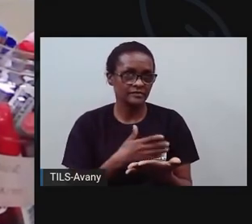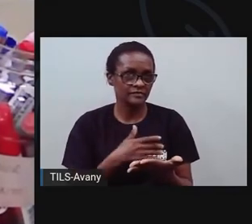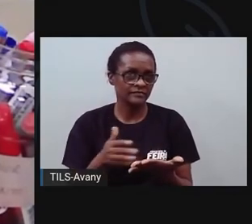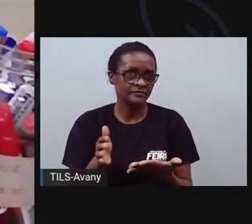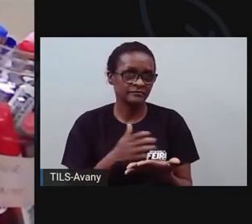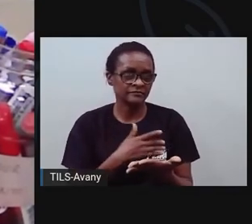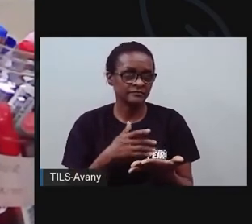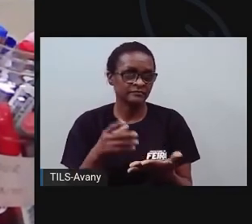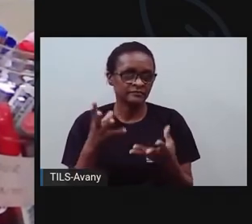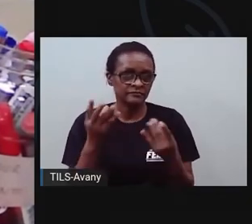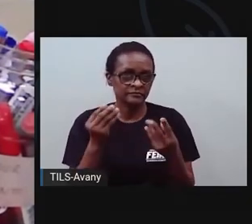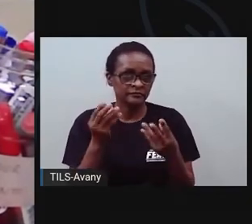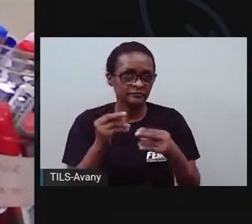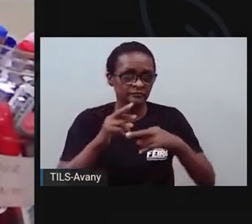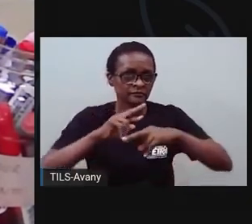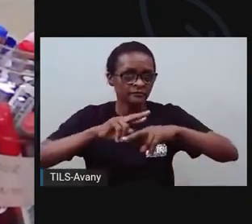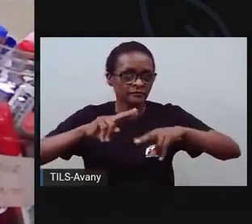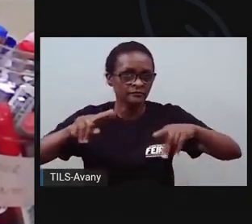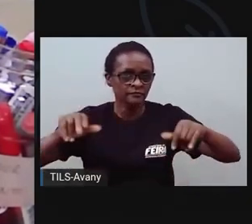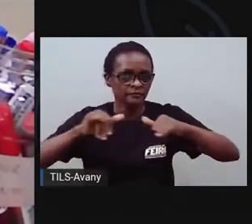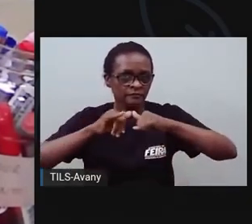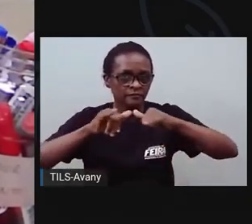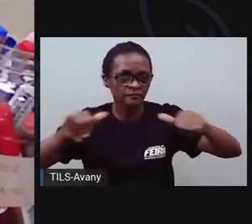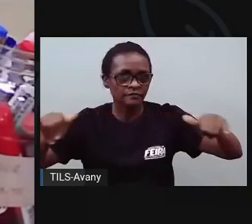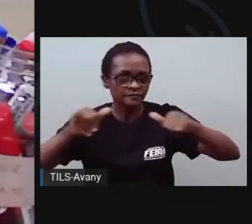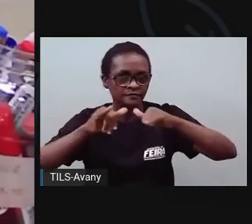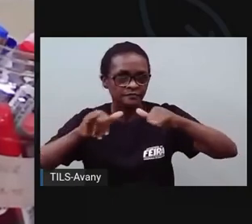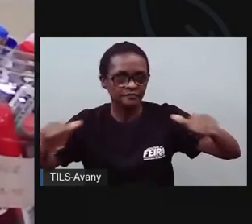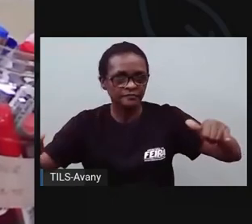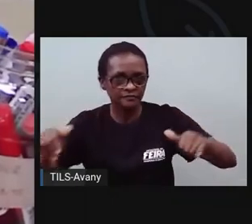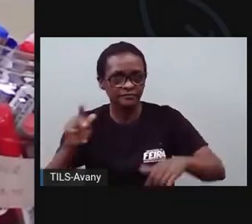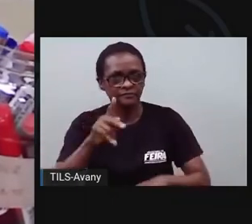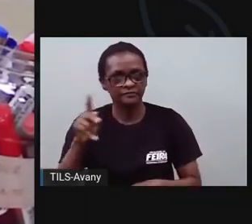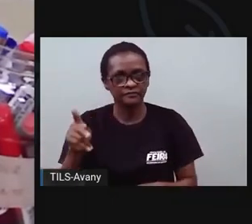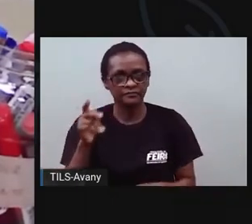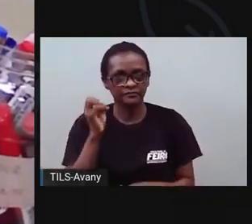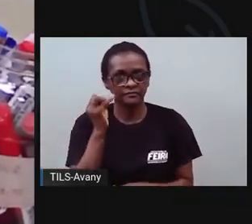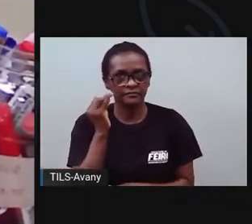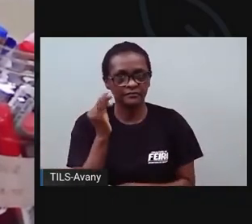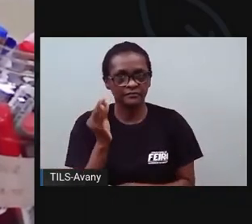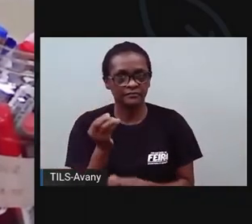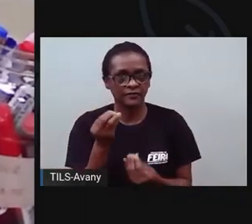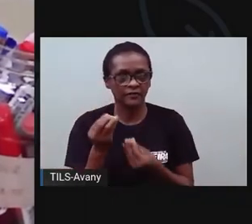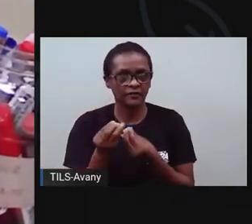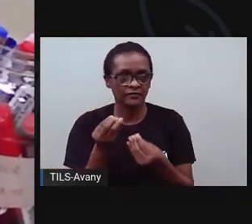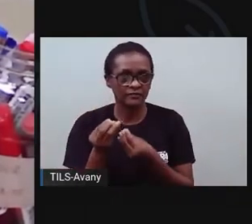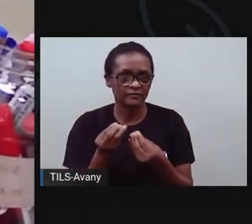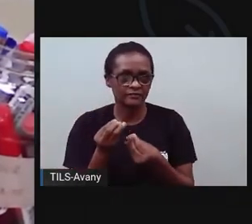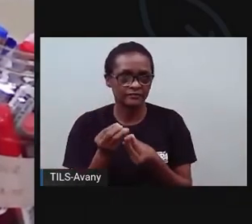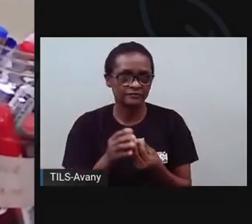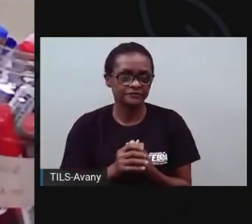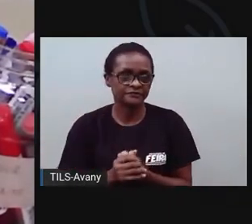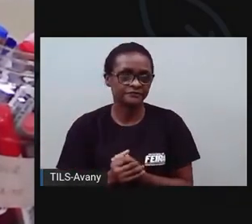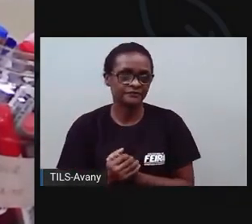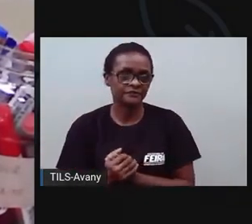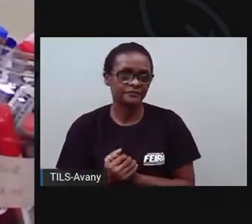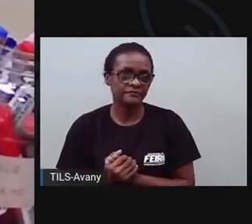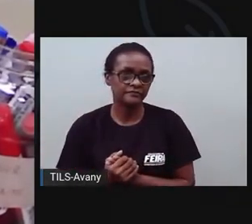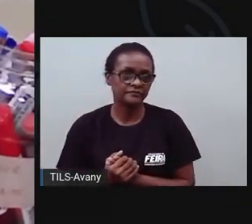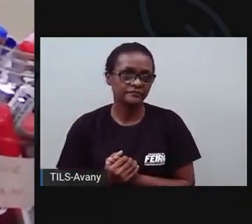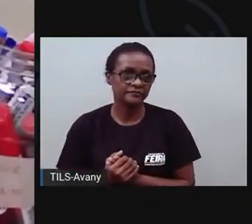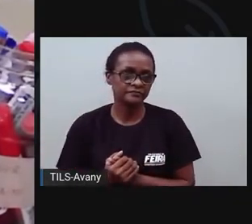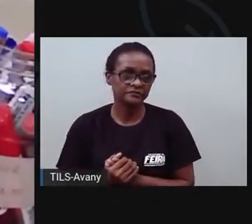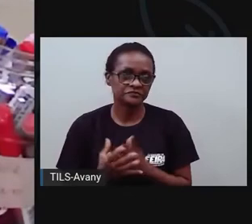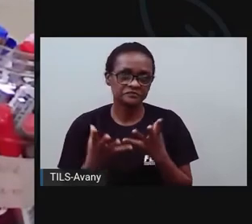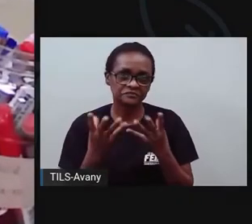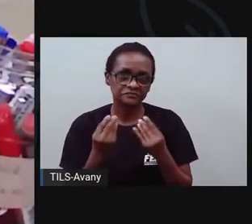percebam que de todas aquelas partes que a PRO apresentou para vocês, né? Pega aqui um pedacinho que eu tirei. De todas